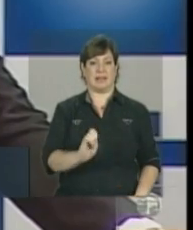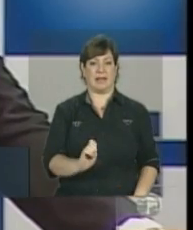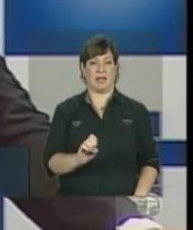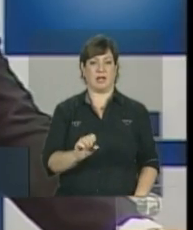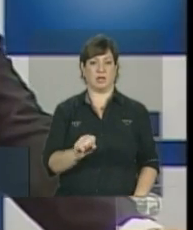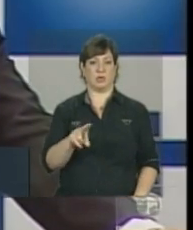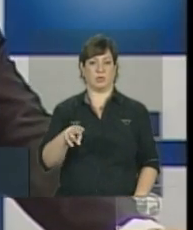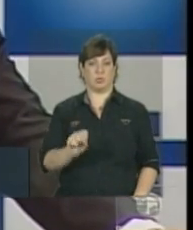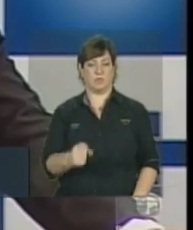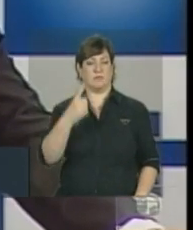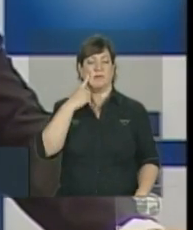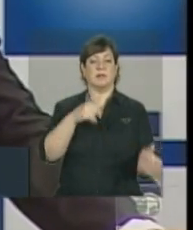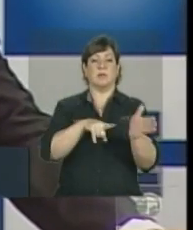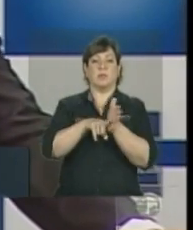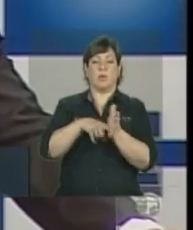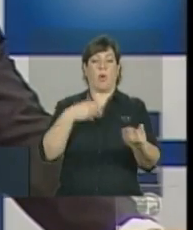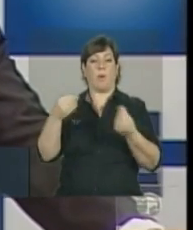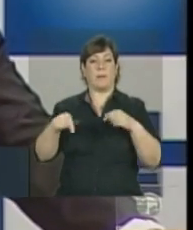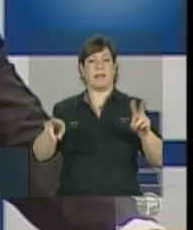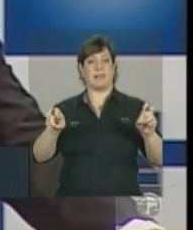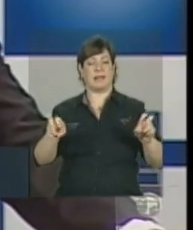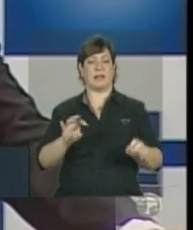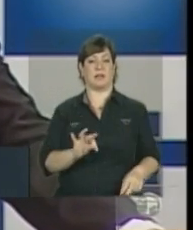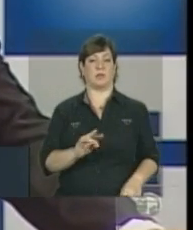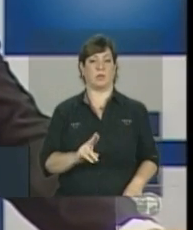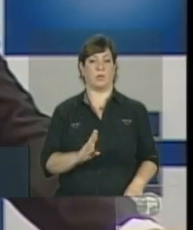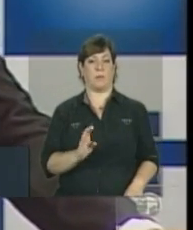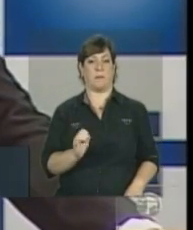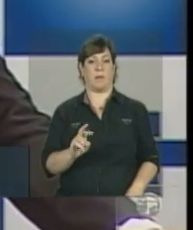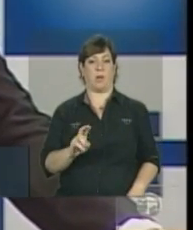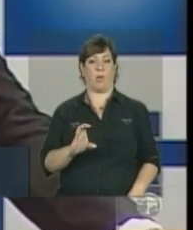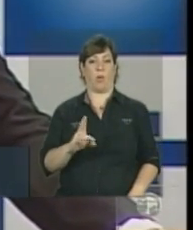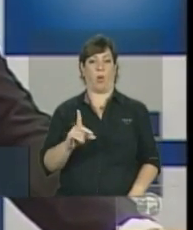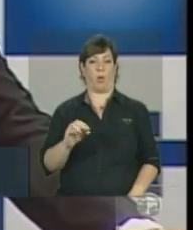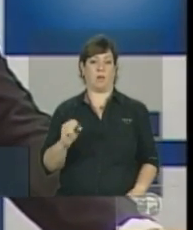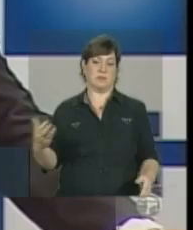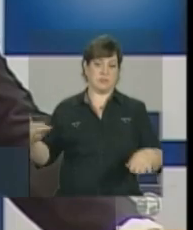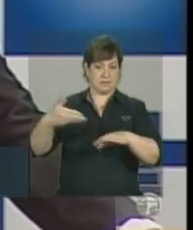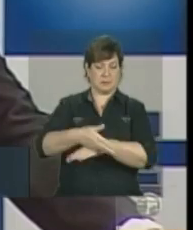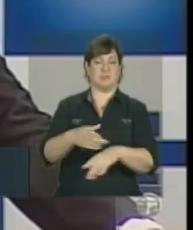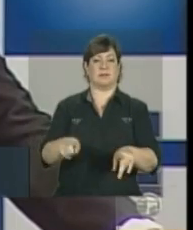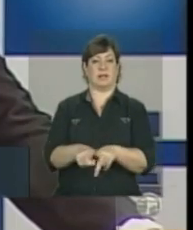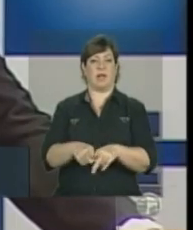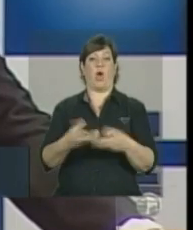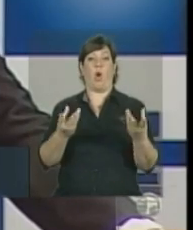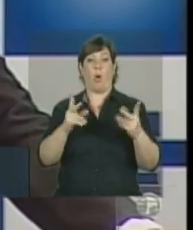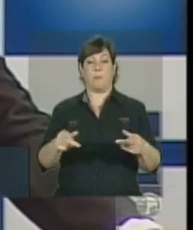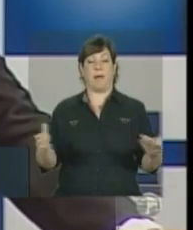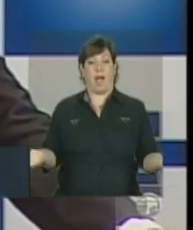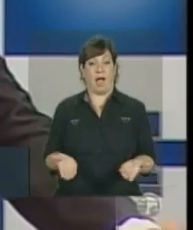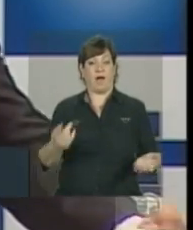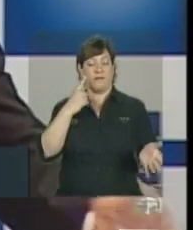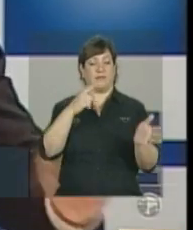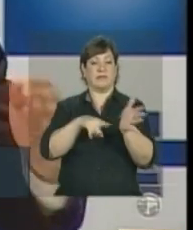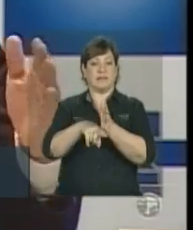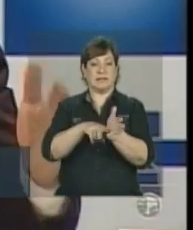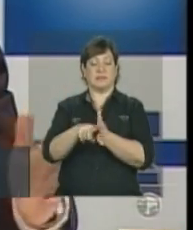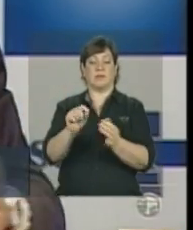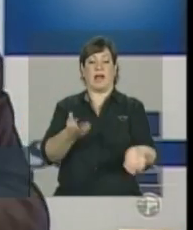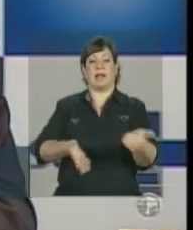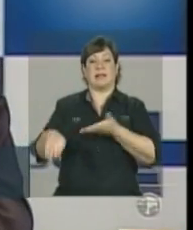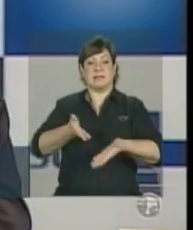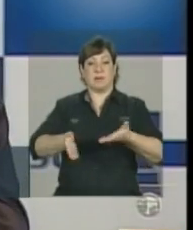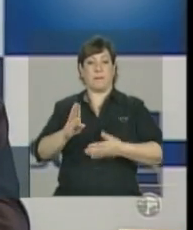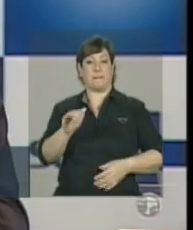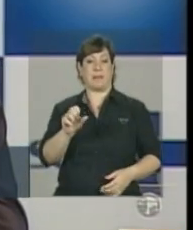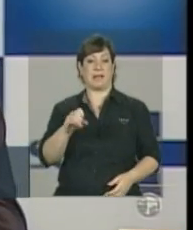de desempenho do SUS, o tema da tuberculose entrasse, como também agora na avaliação da atenção básica, que é um componente